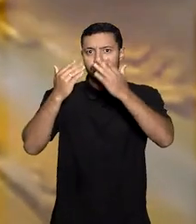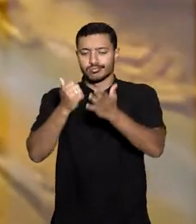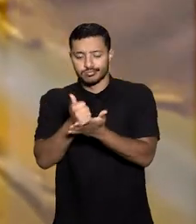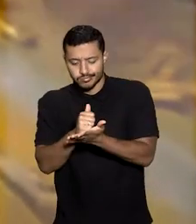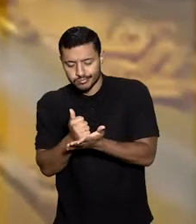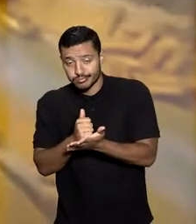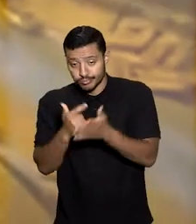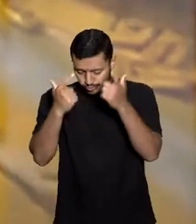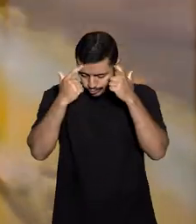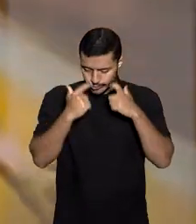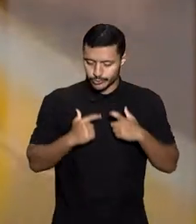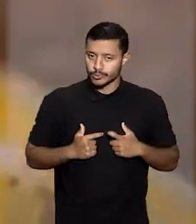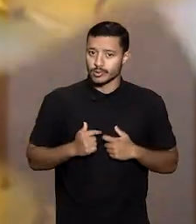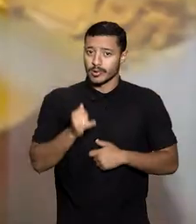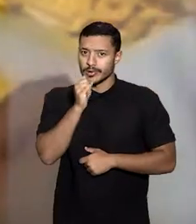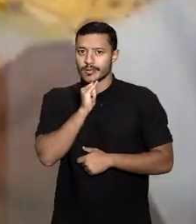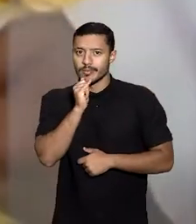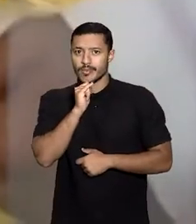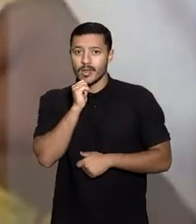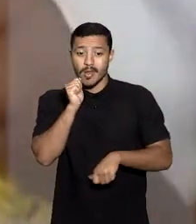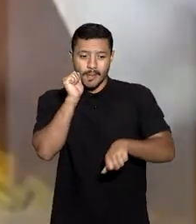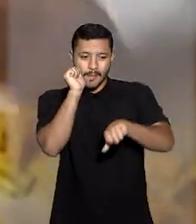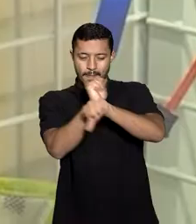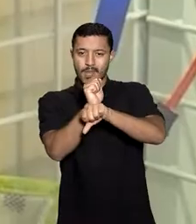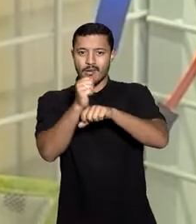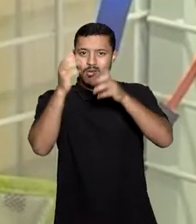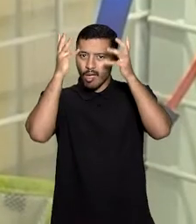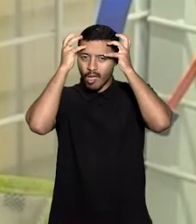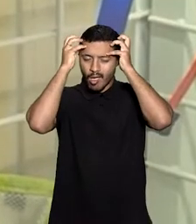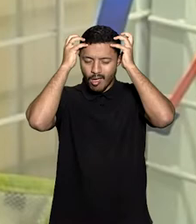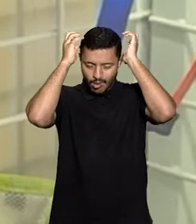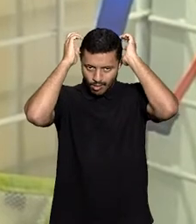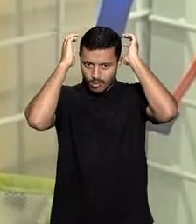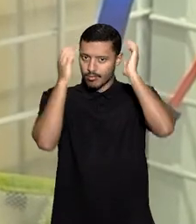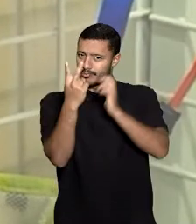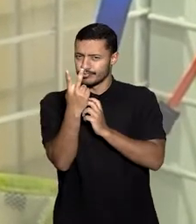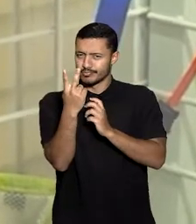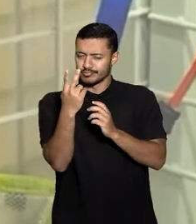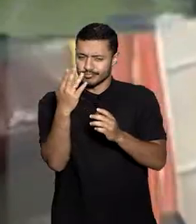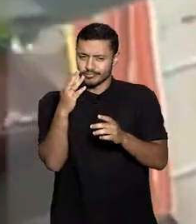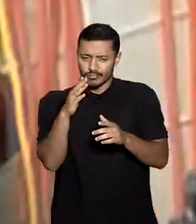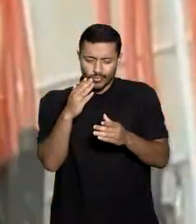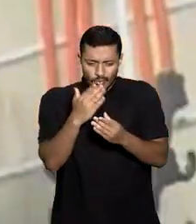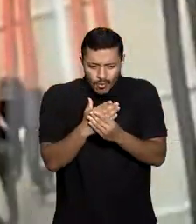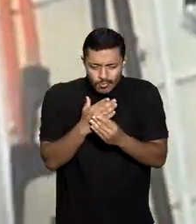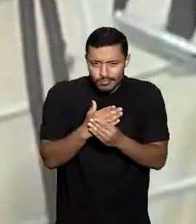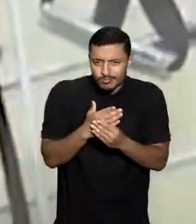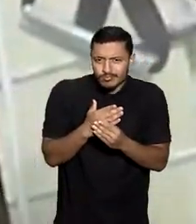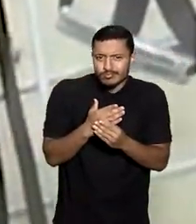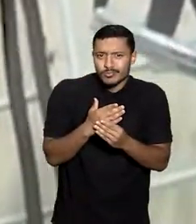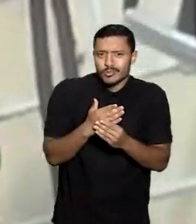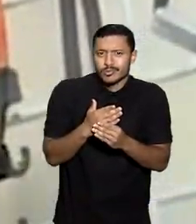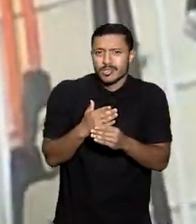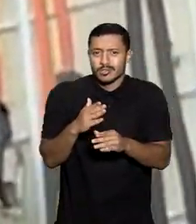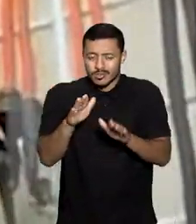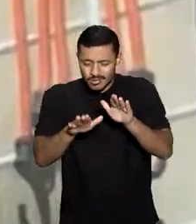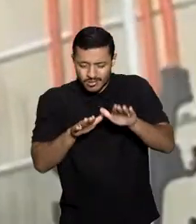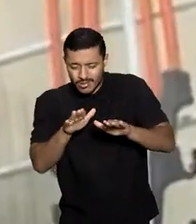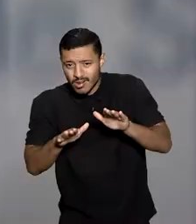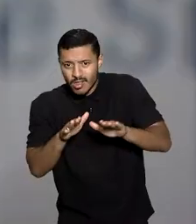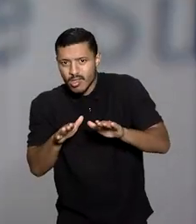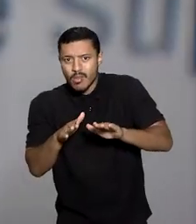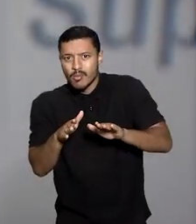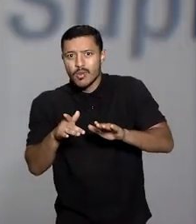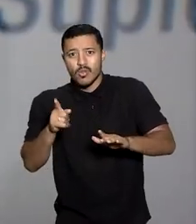motora como, por exemplo, a paralisia cerebral. Os dois são protocolos experimentais não contemplados na relação de